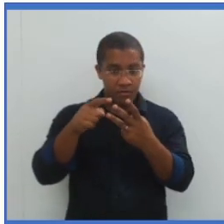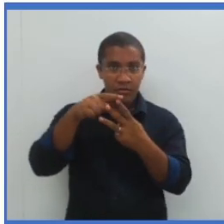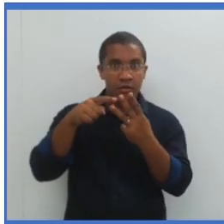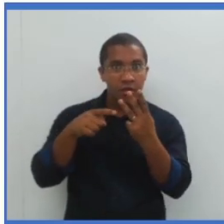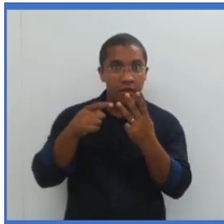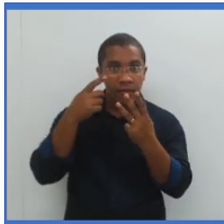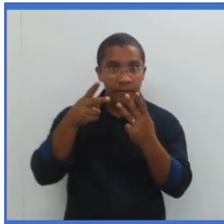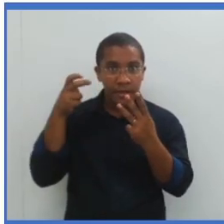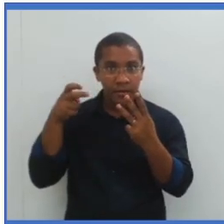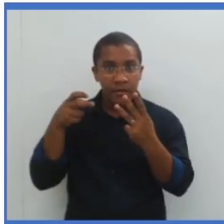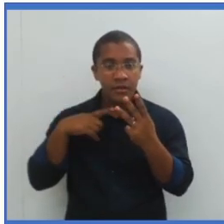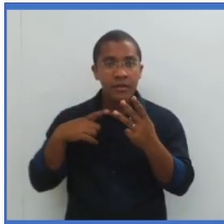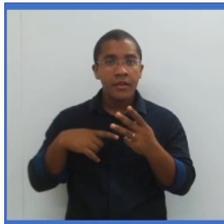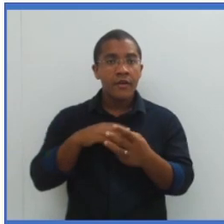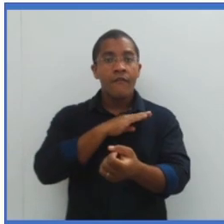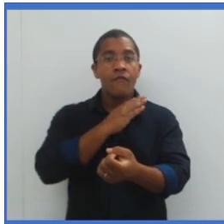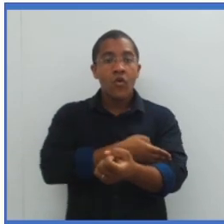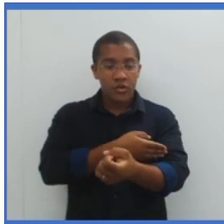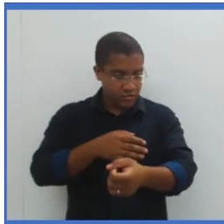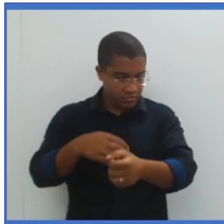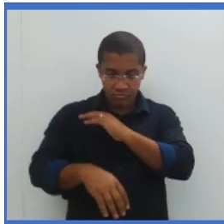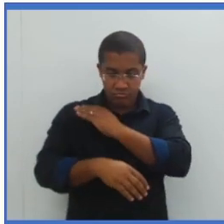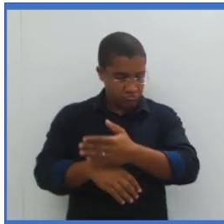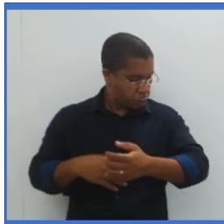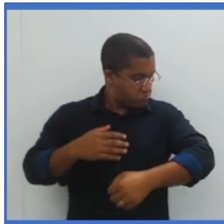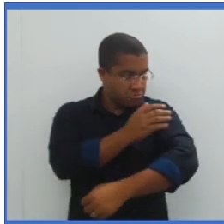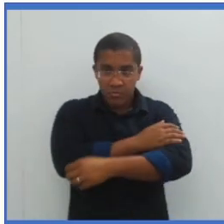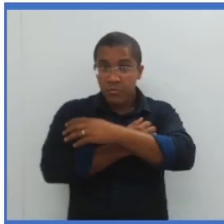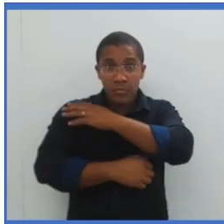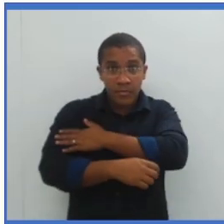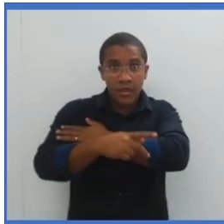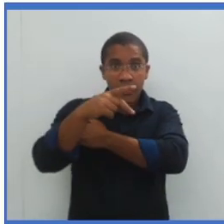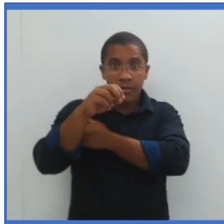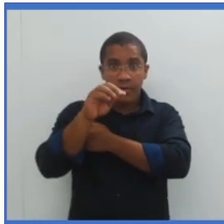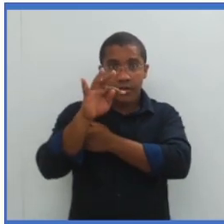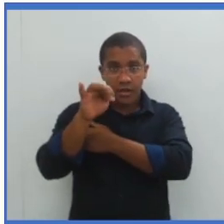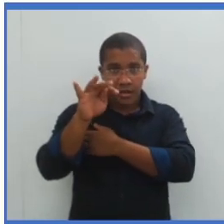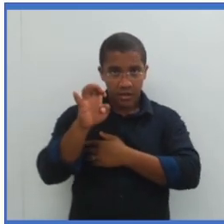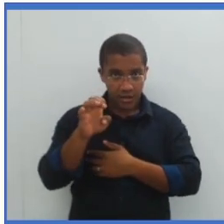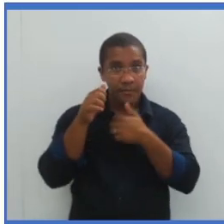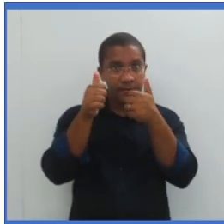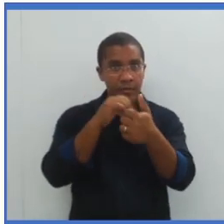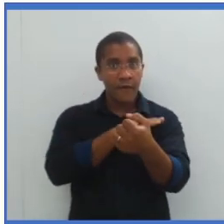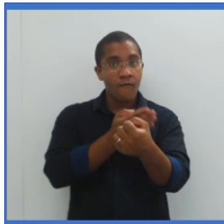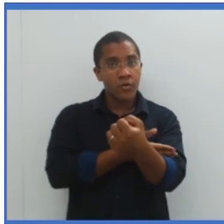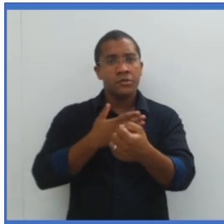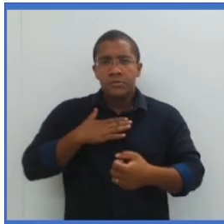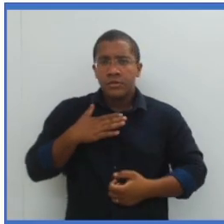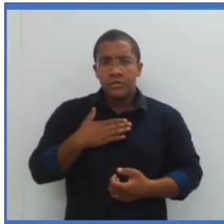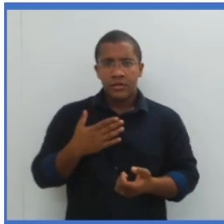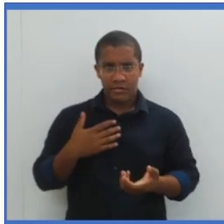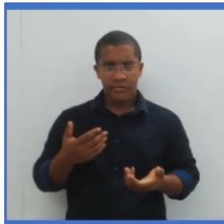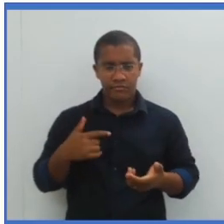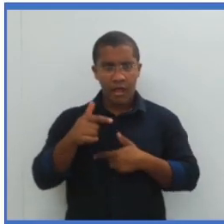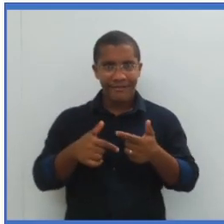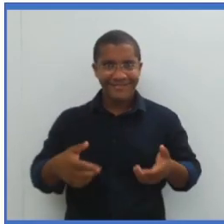pontos. Então, eu tenho força potente, braço, minha força potente, é a minha força que vai